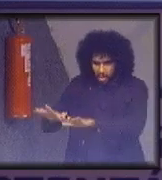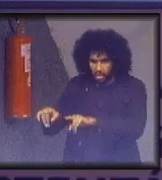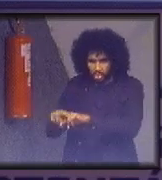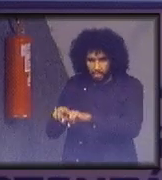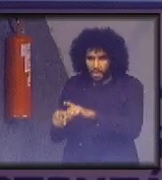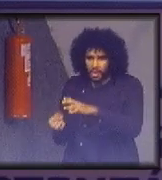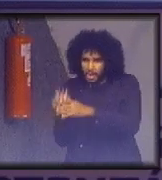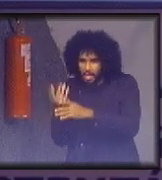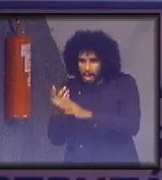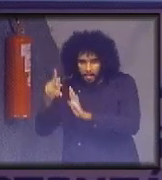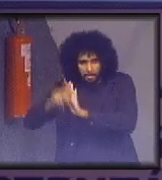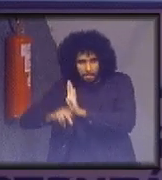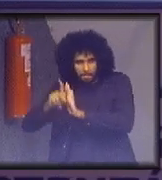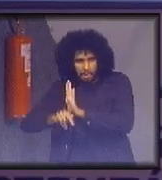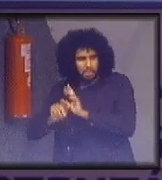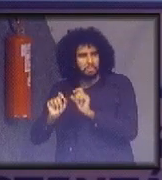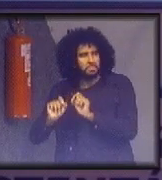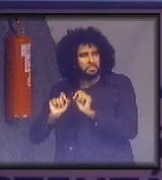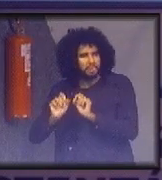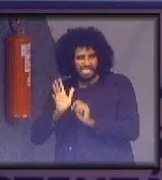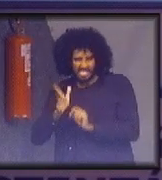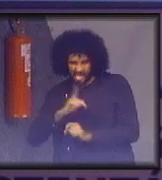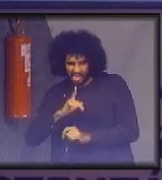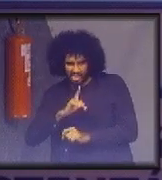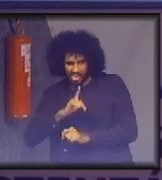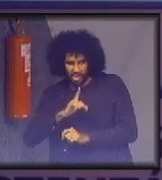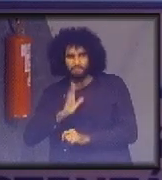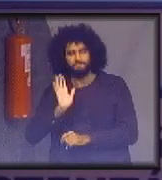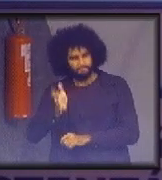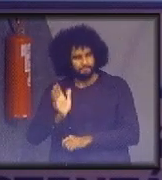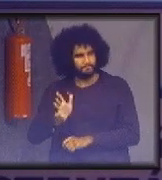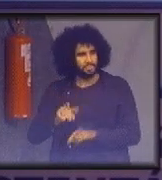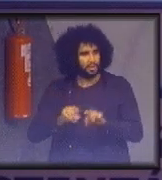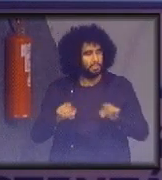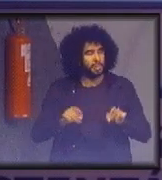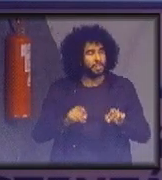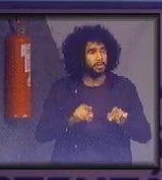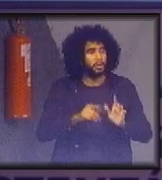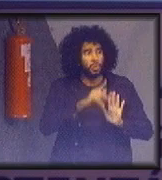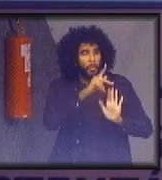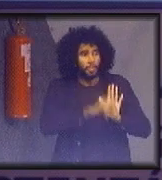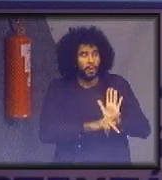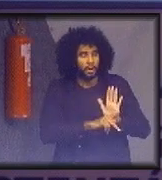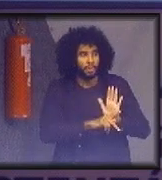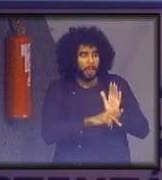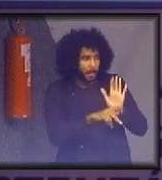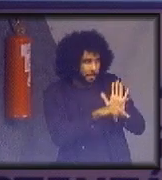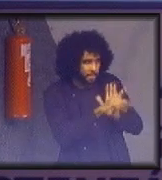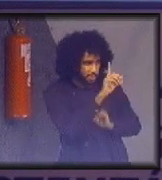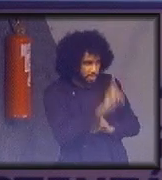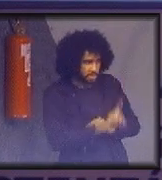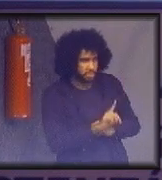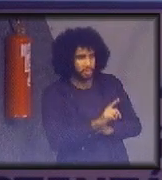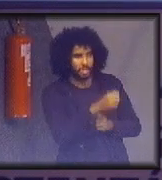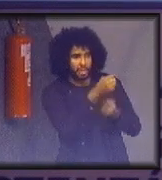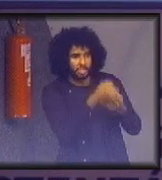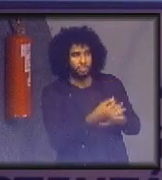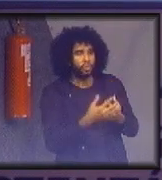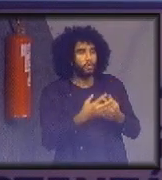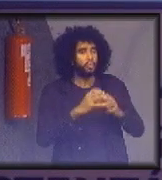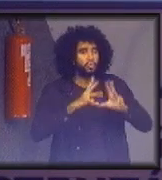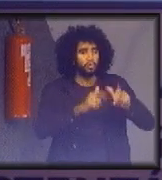não apenas o programa que hoje já existe, mas é o programa que a própria diretora mencionou, que todos vocês